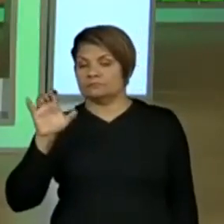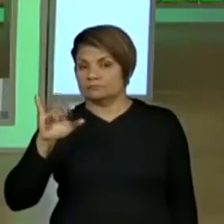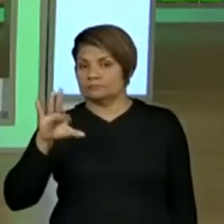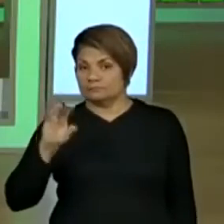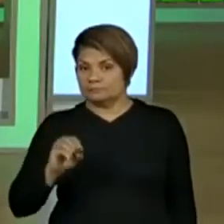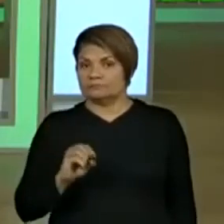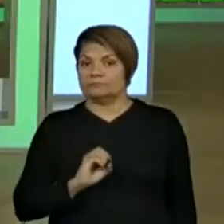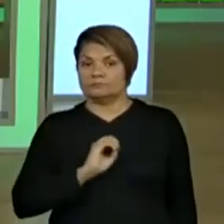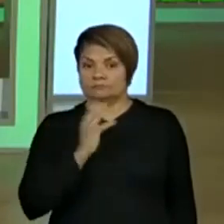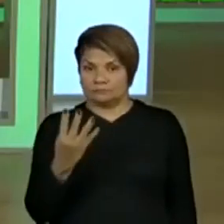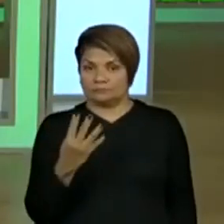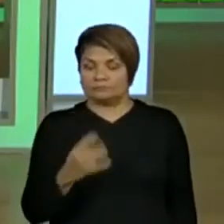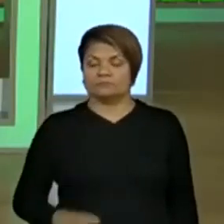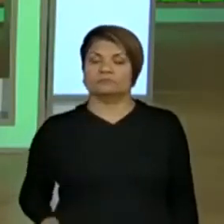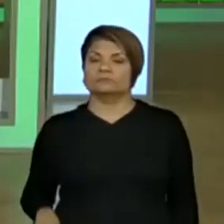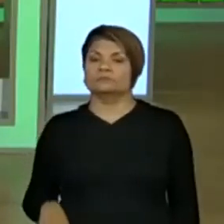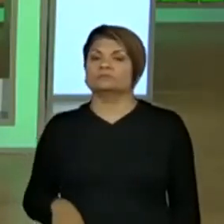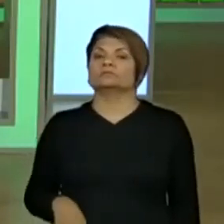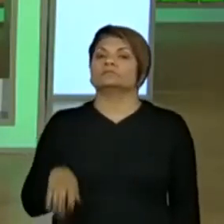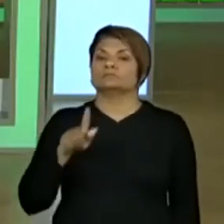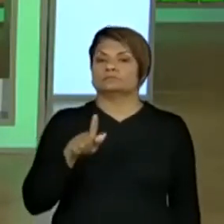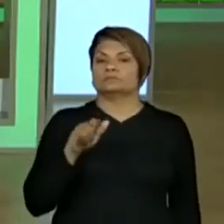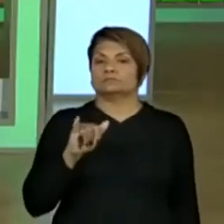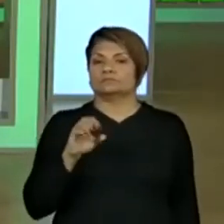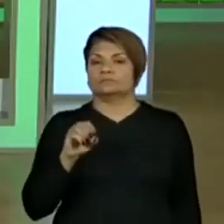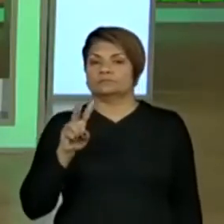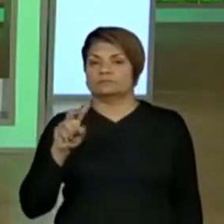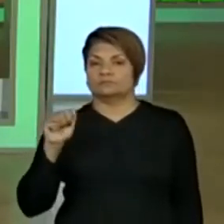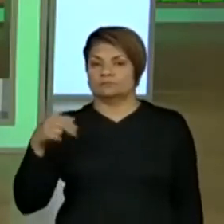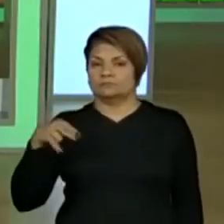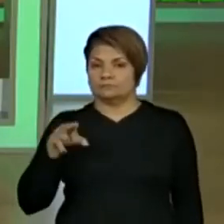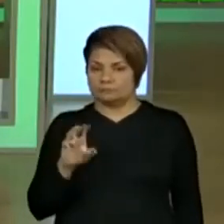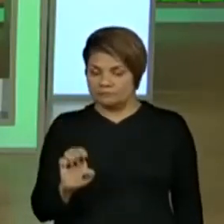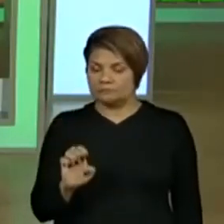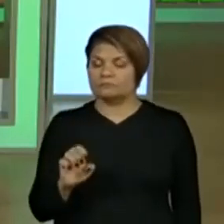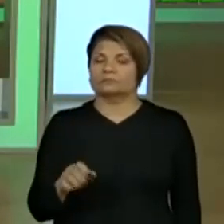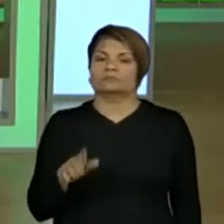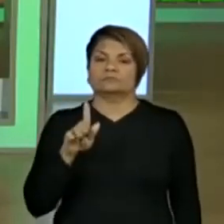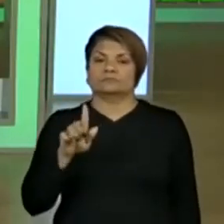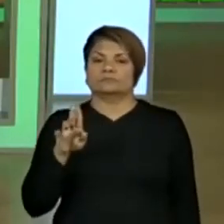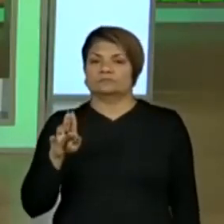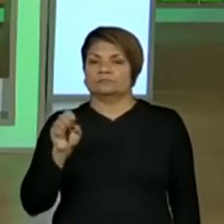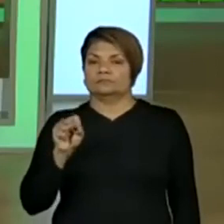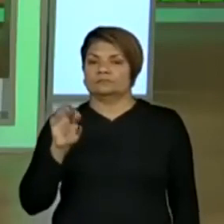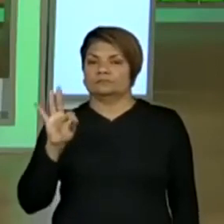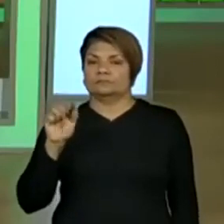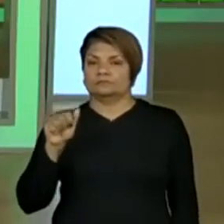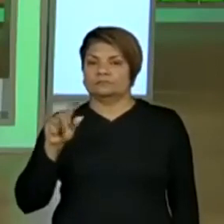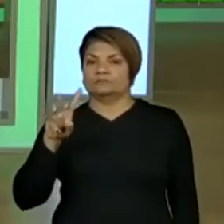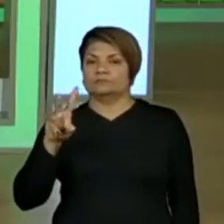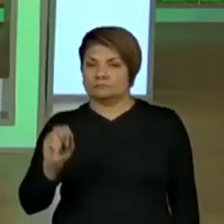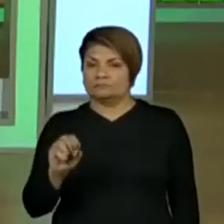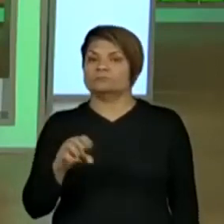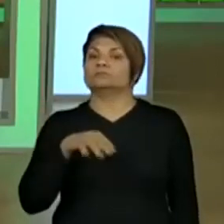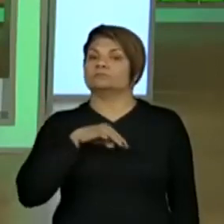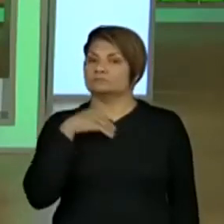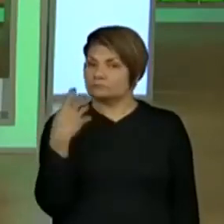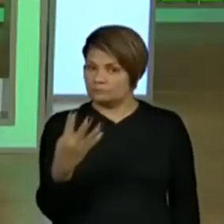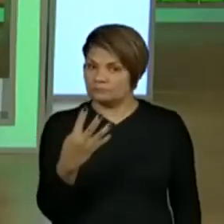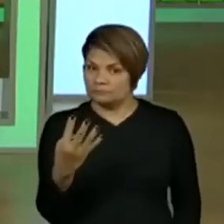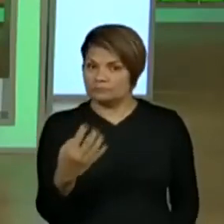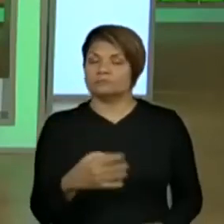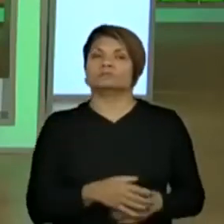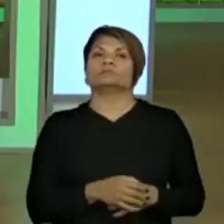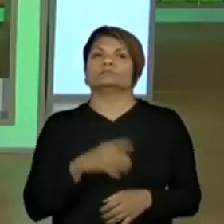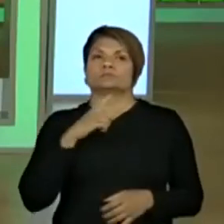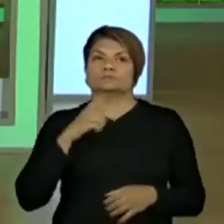A professora Mônica disse que Giovanni e Gustavo disseram quatro. Hum, então estou vendo que tem aluno por aí,